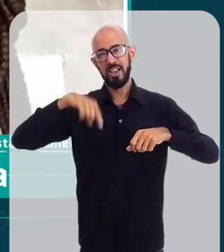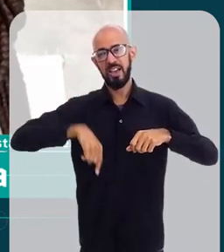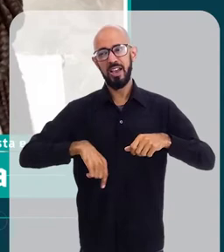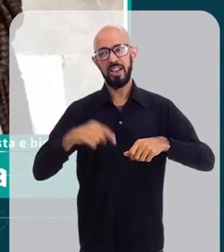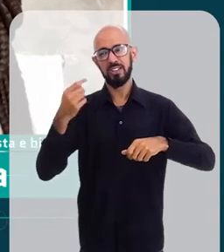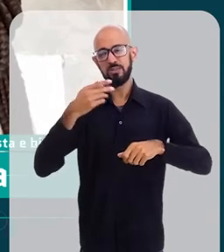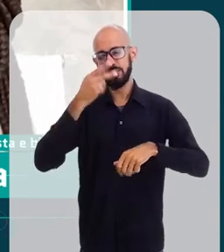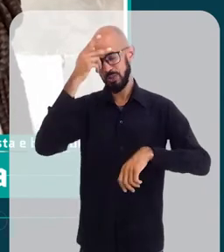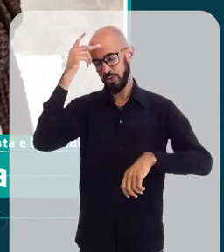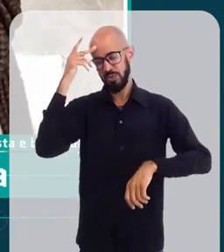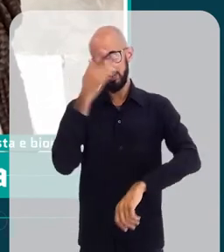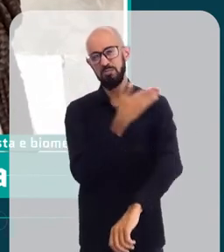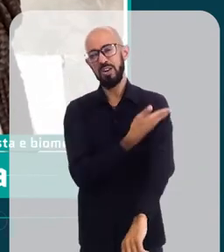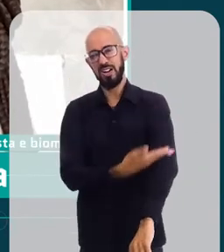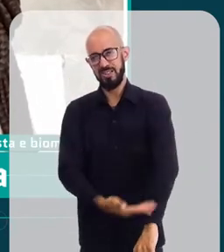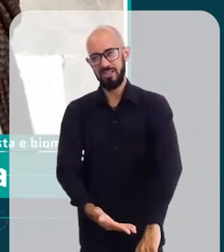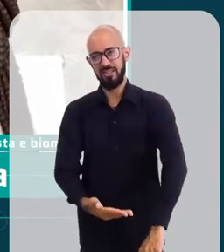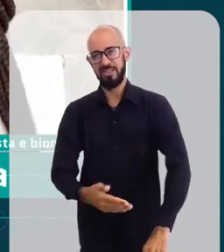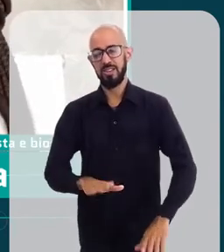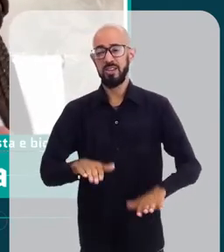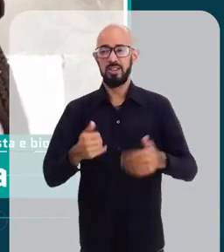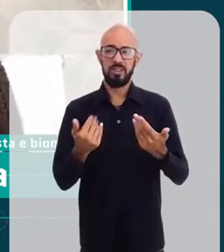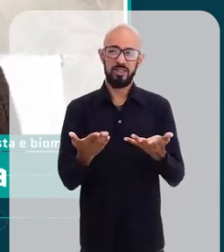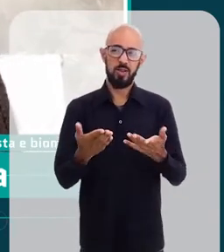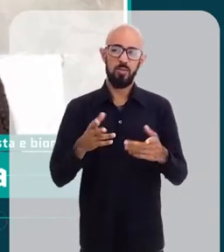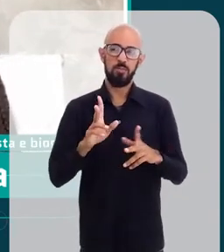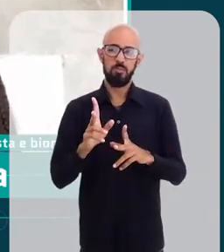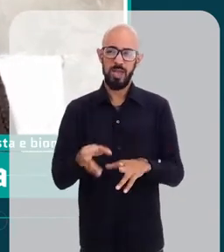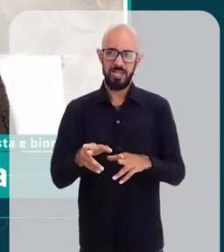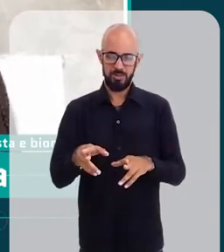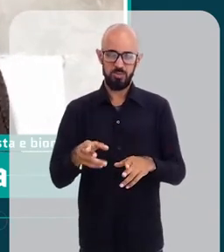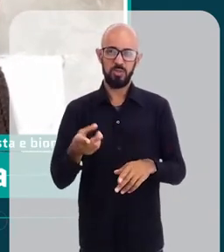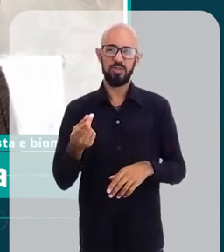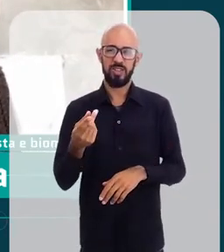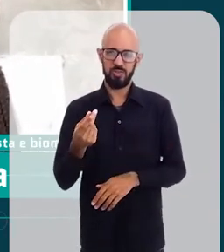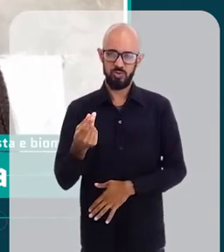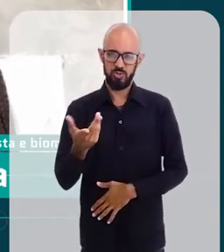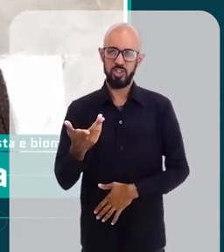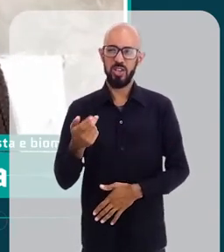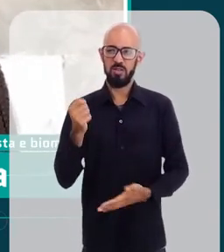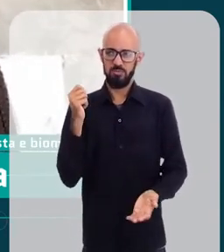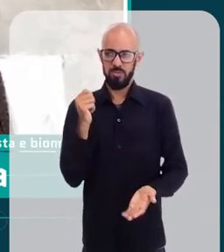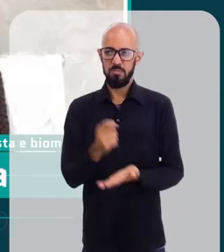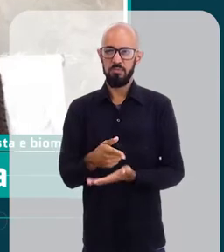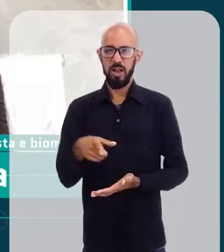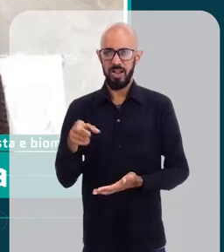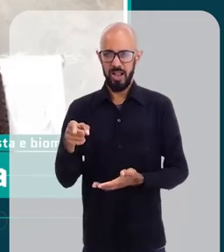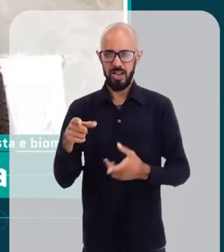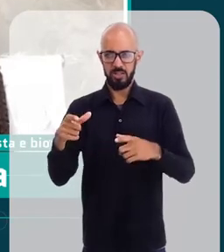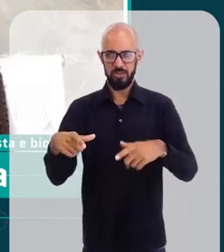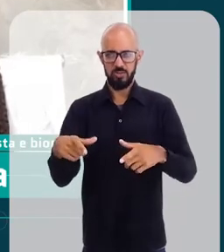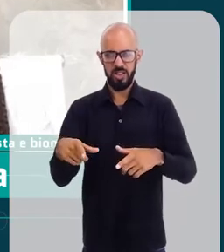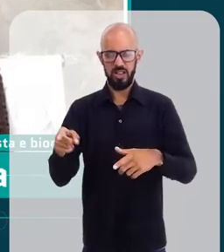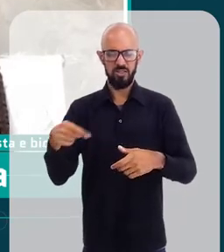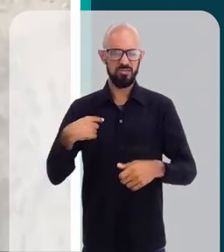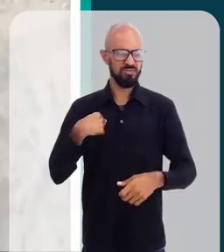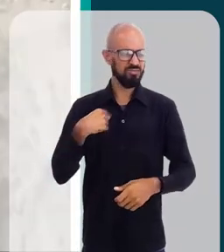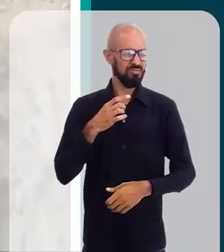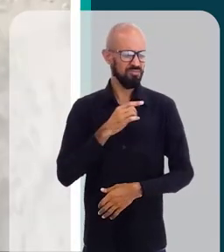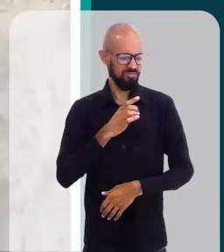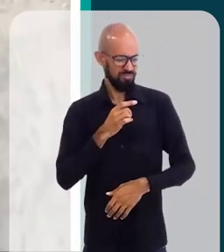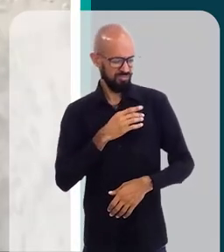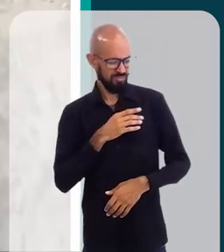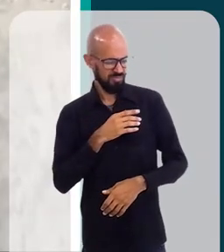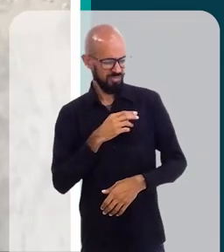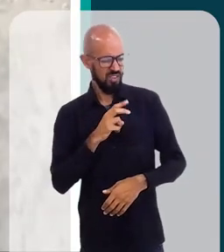de fototipos mais altos, mais claros. Então, mesmo eu tendo o poder aquisitivo para entrar dentro desse lugar, eu